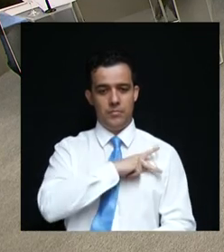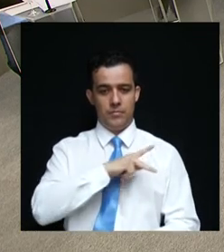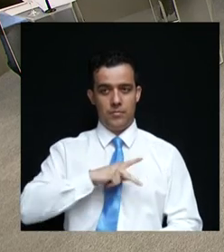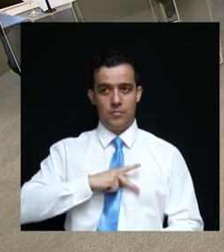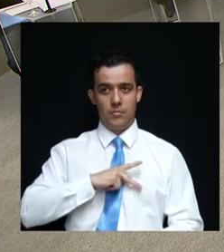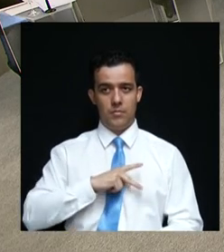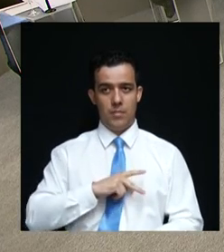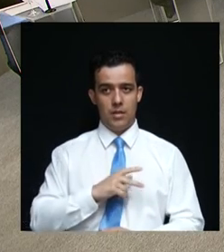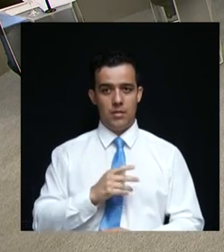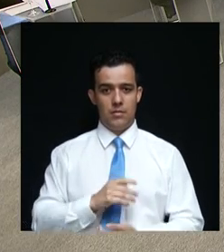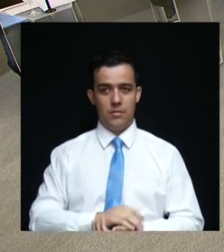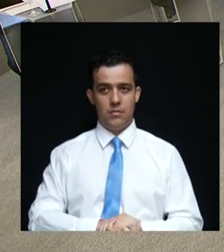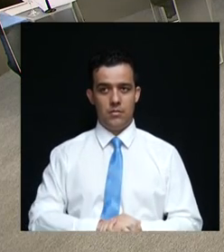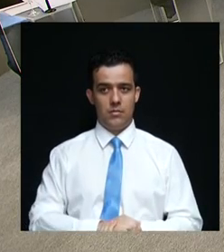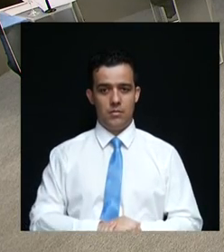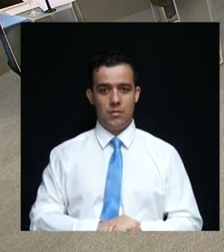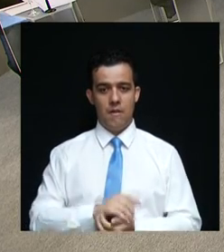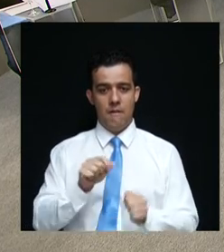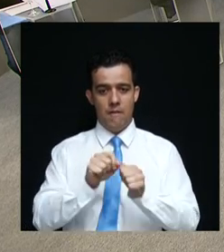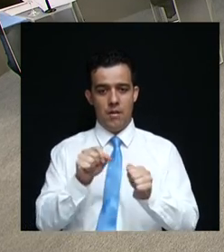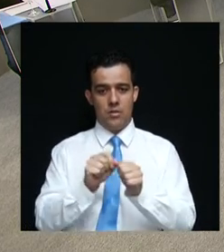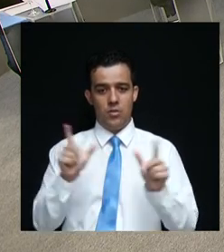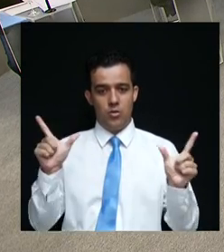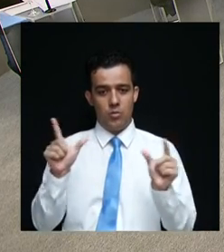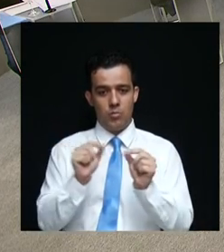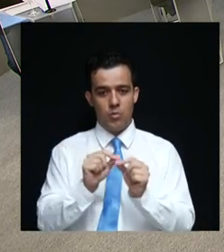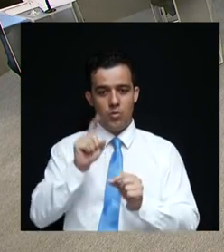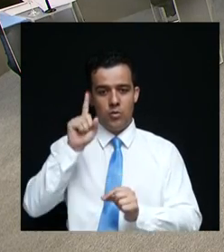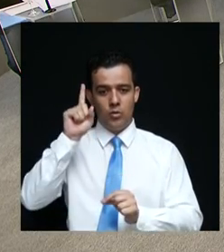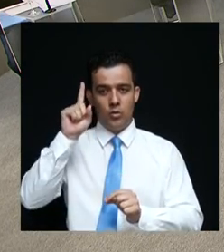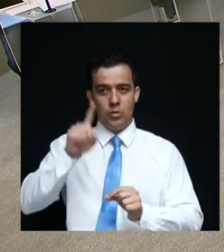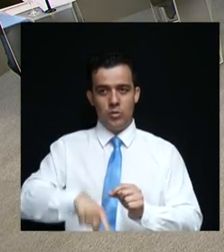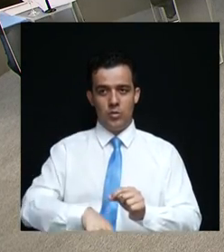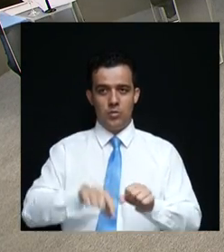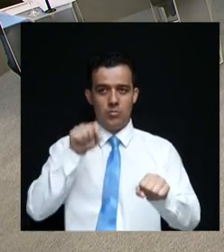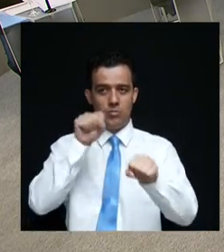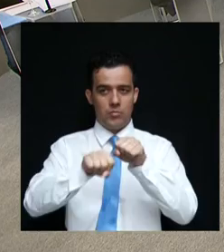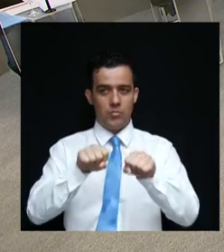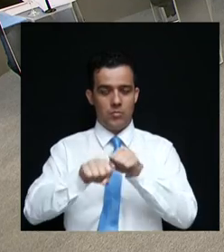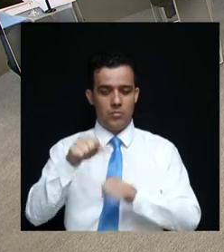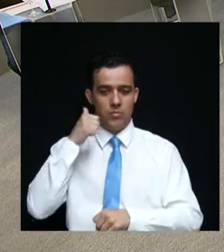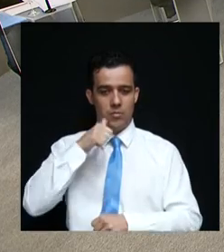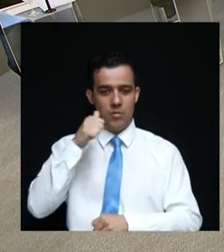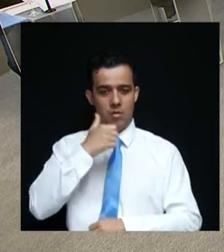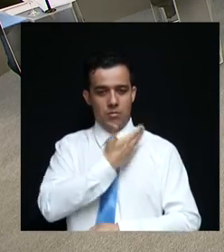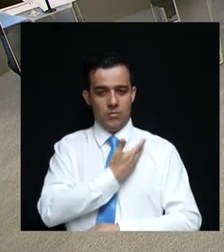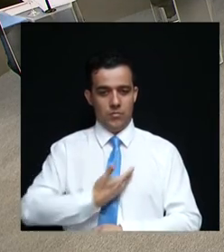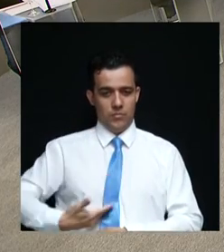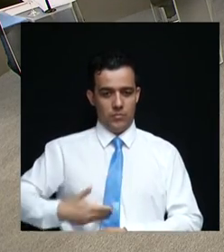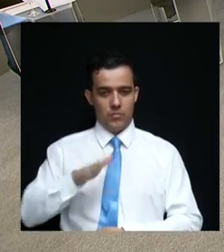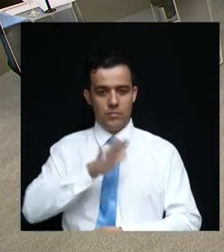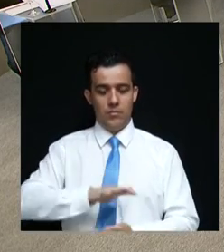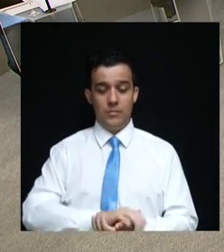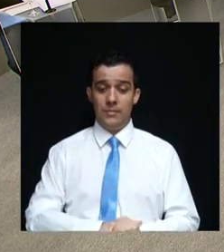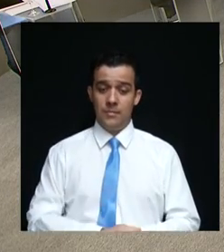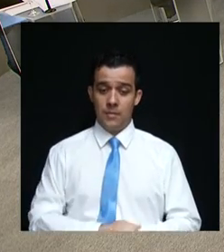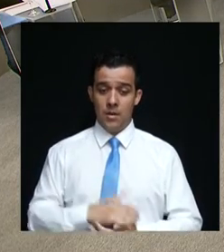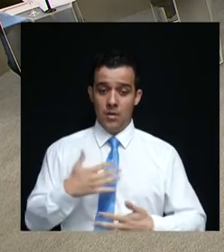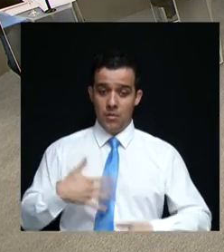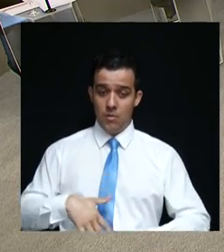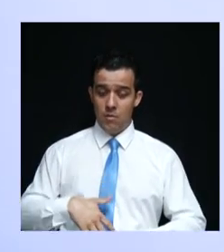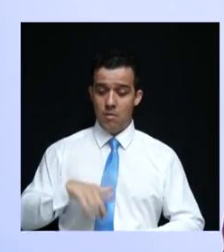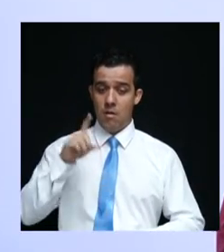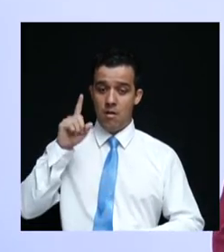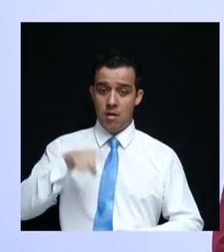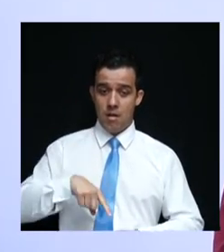O que fazer para diminuir o número de feminicídios no Estado? Bom, esse é um tema que eu milito